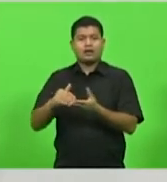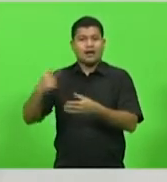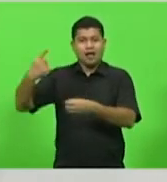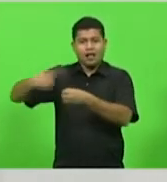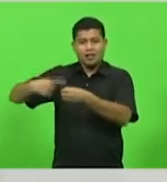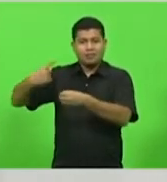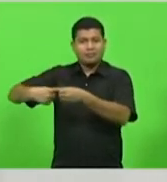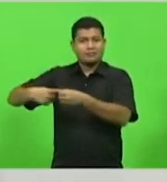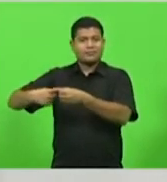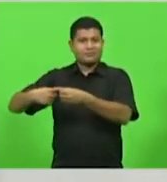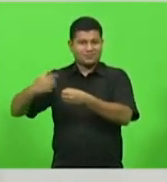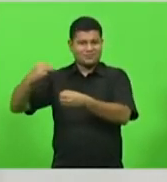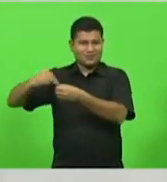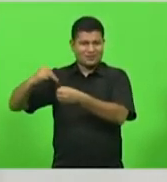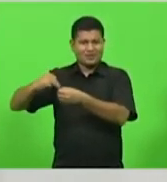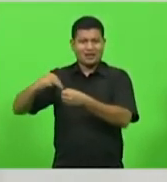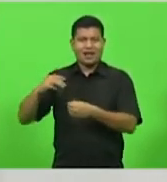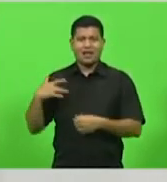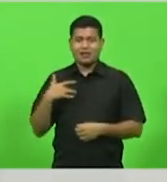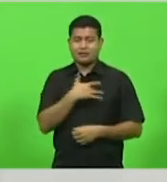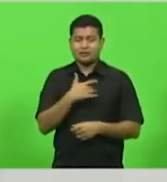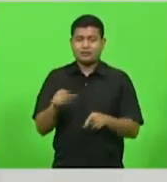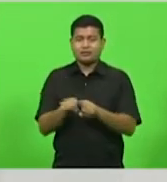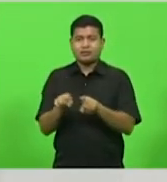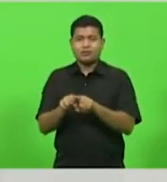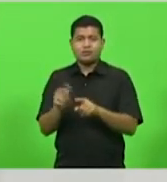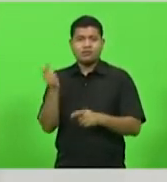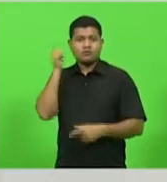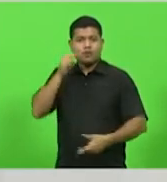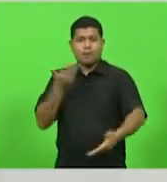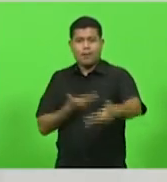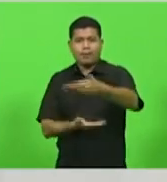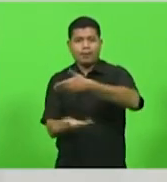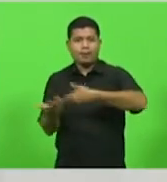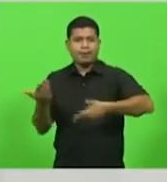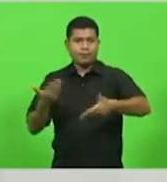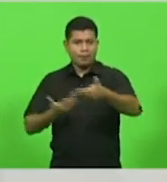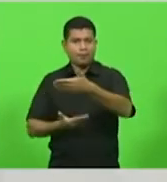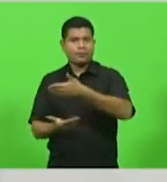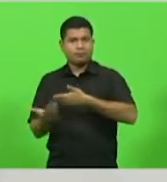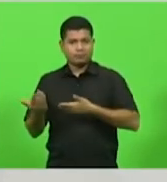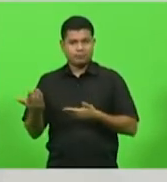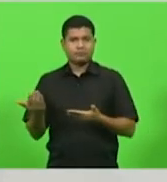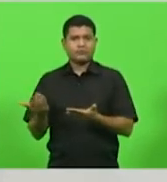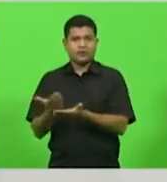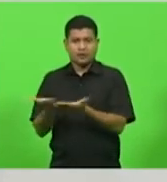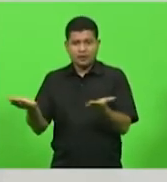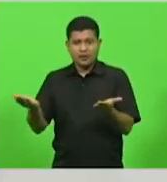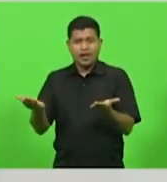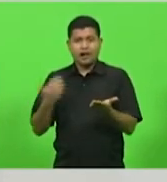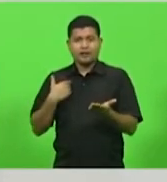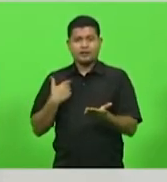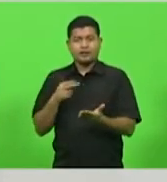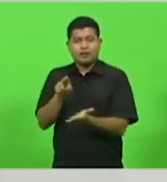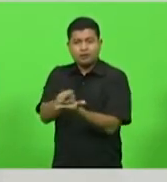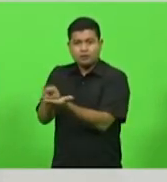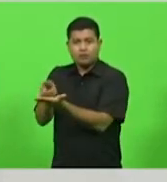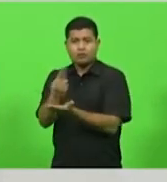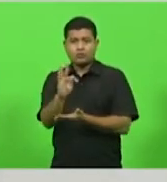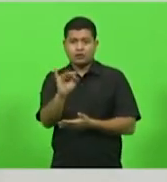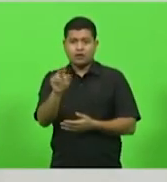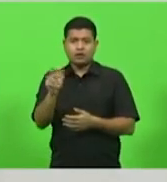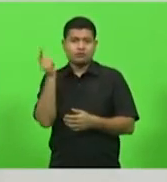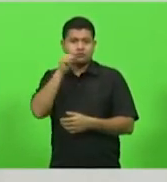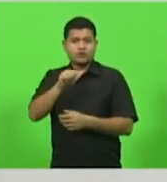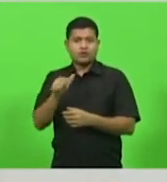Conhecimentos foram compartilhados e construídos a muitas mãos. Leitos clínicos, leitos de UTI foram abertos,